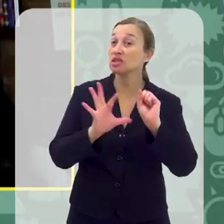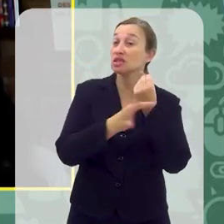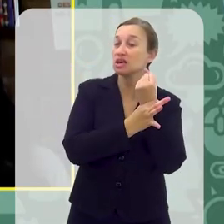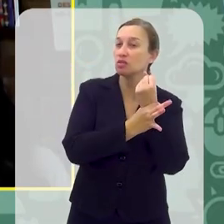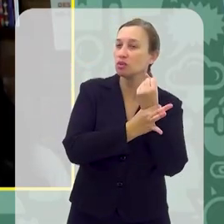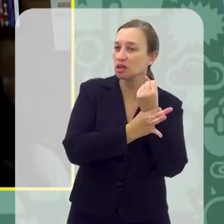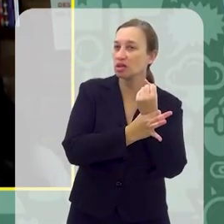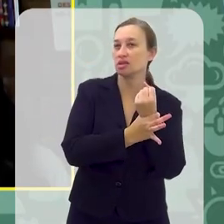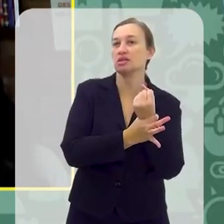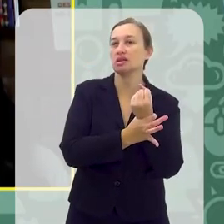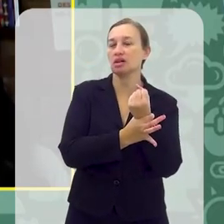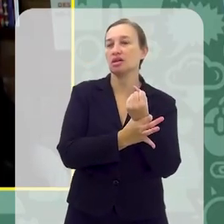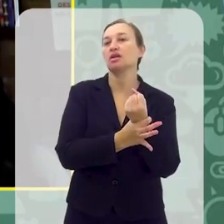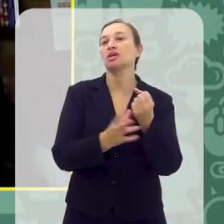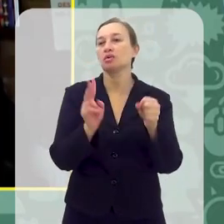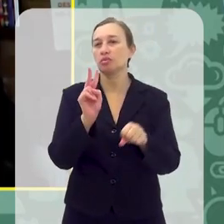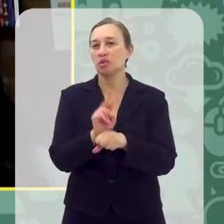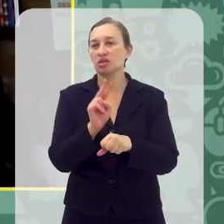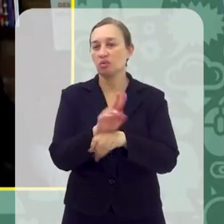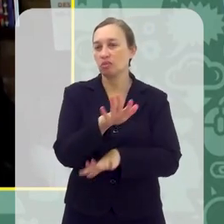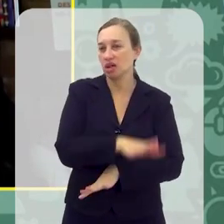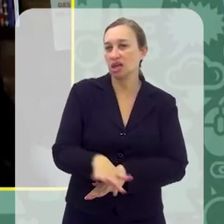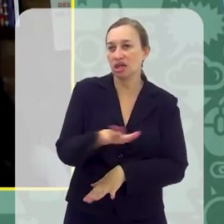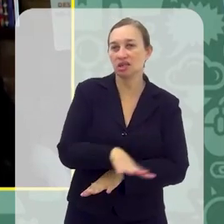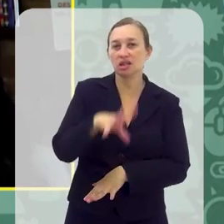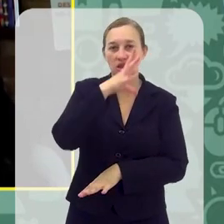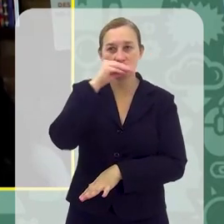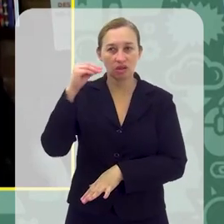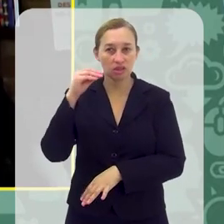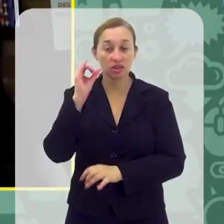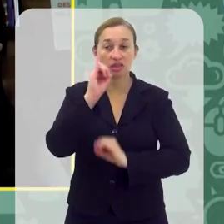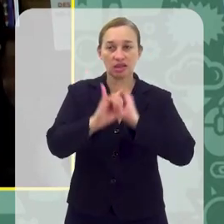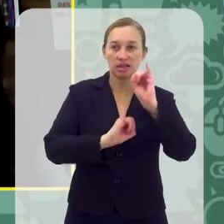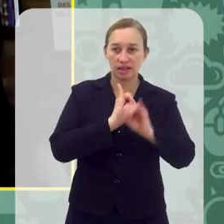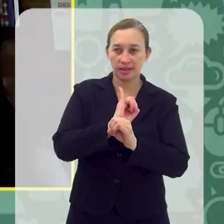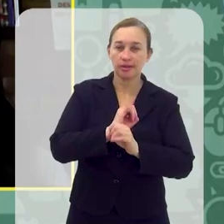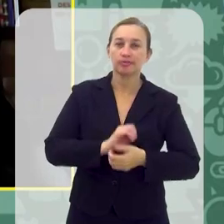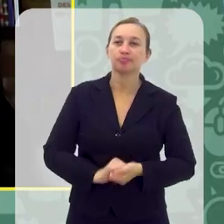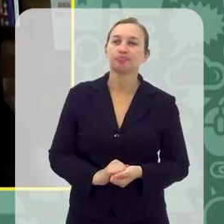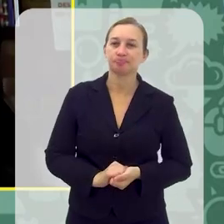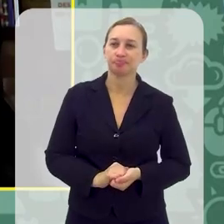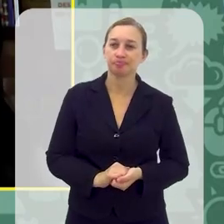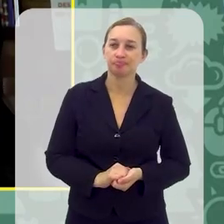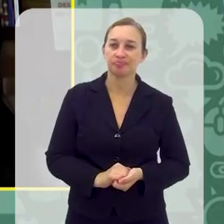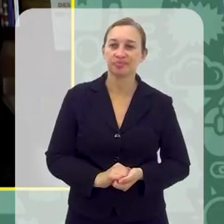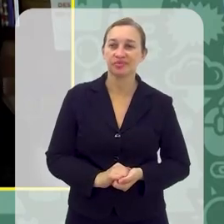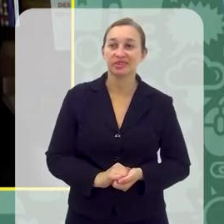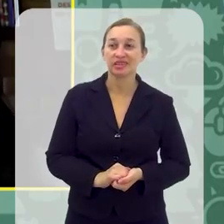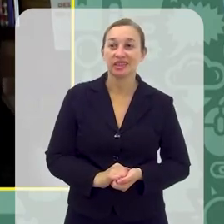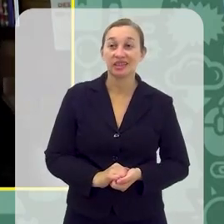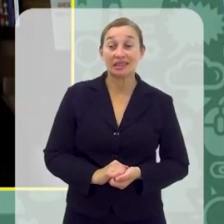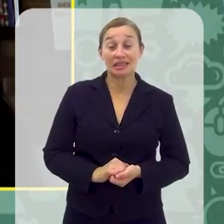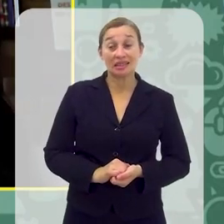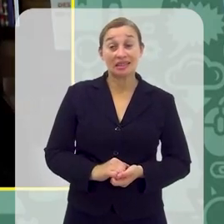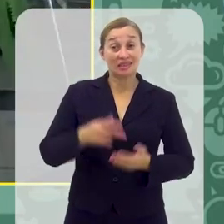garantia e de proteção, né? E segurança para crianças e adolescentes na internet? Olha, essa como psiquiatra,